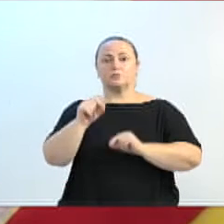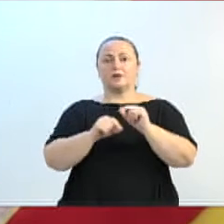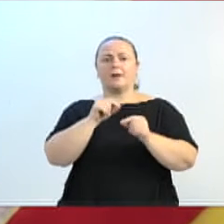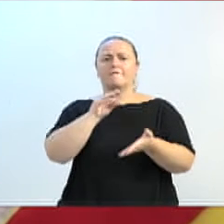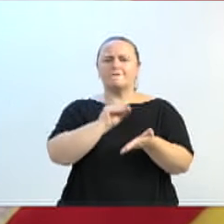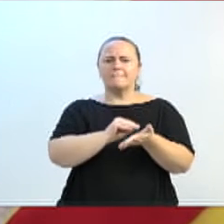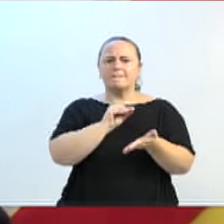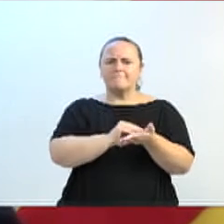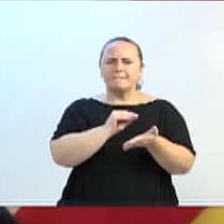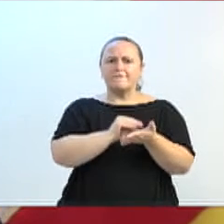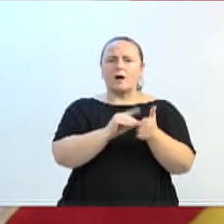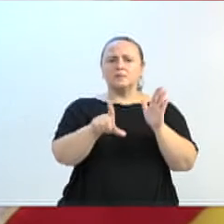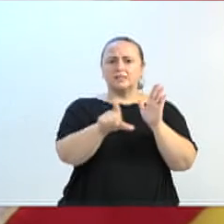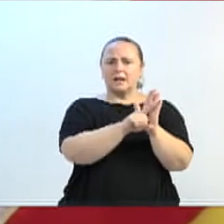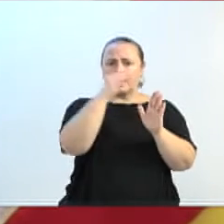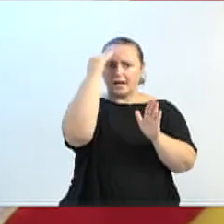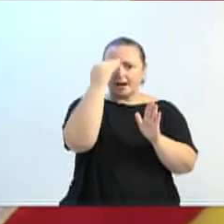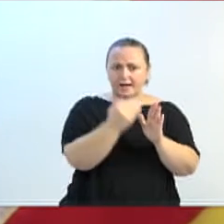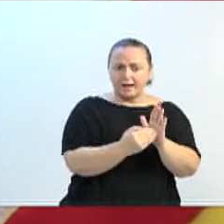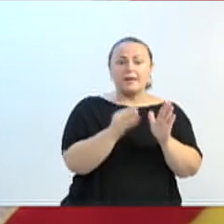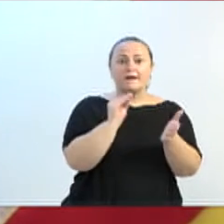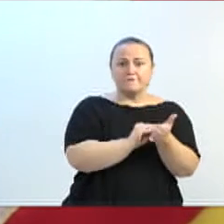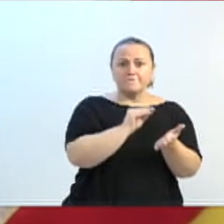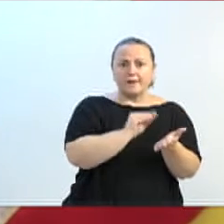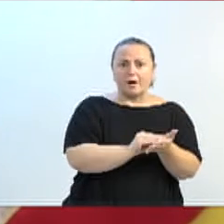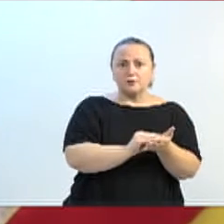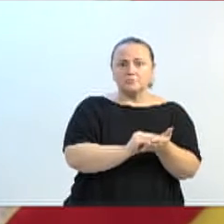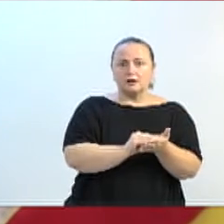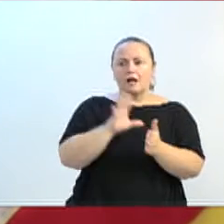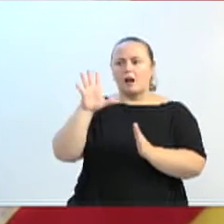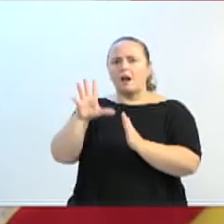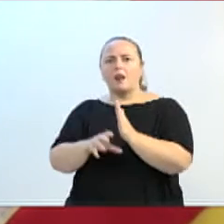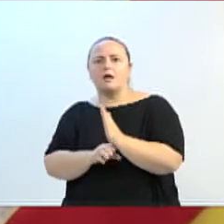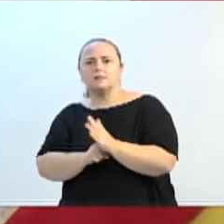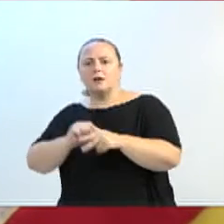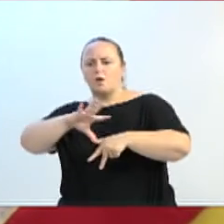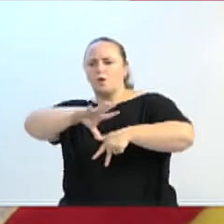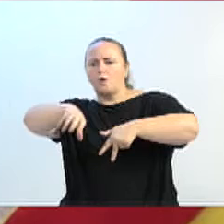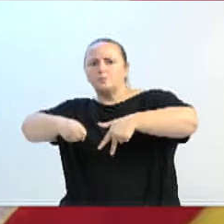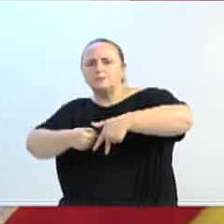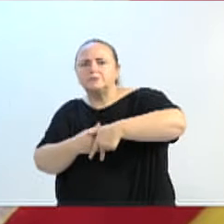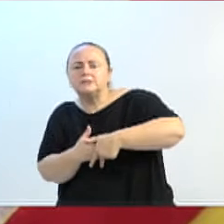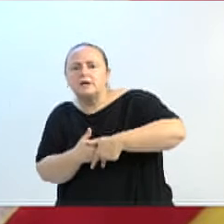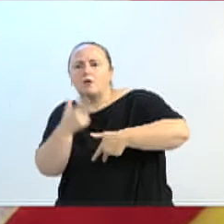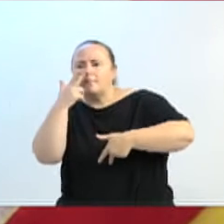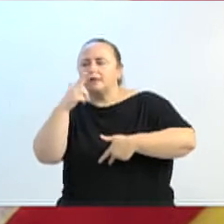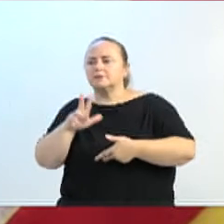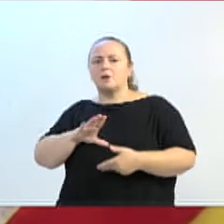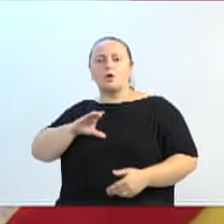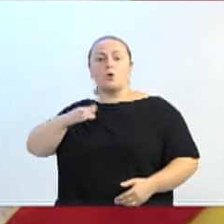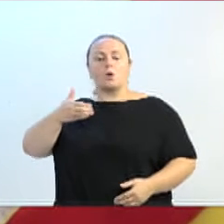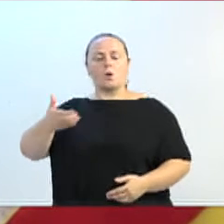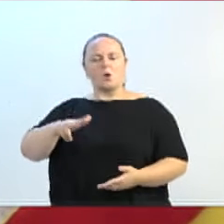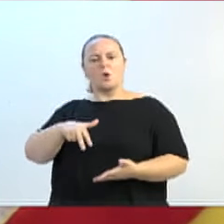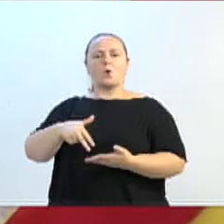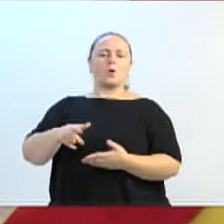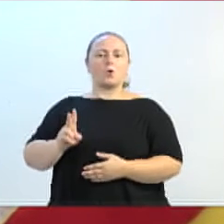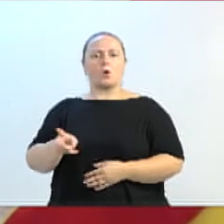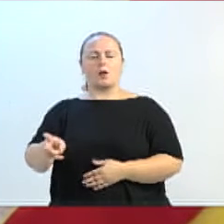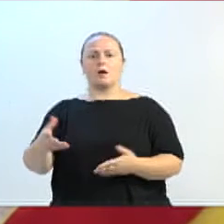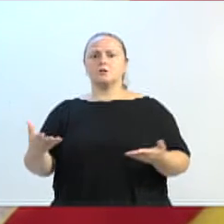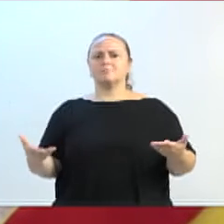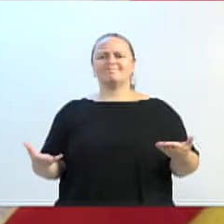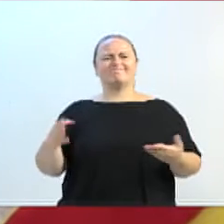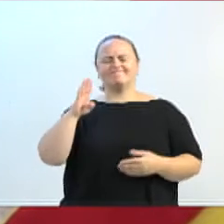é que proporciona, é que encoraja toda essa bandidagem que a gente vê, principalmente na esfera